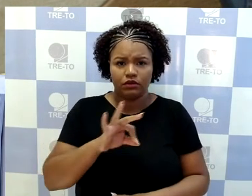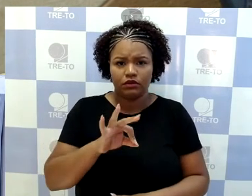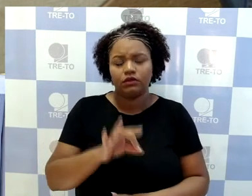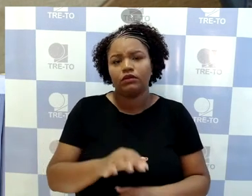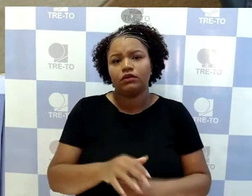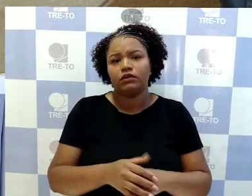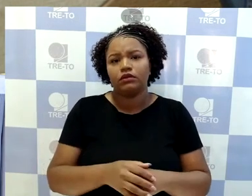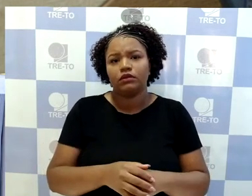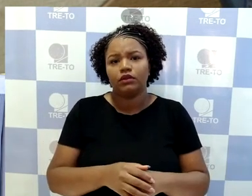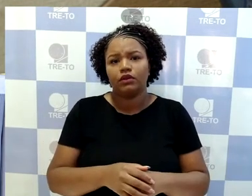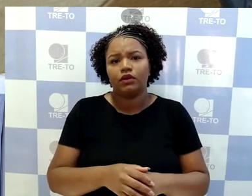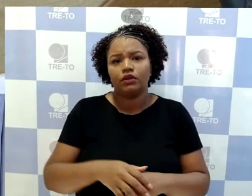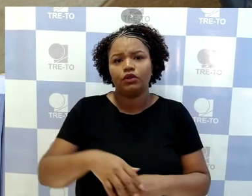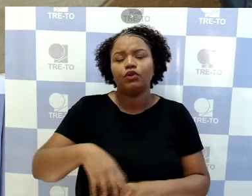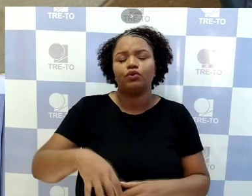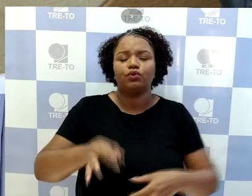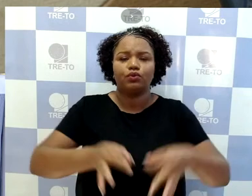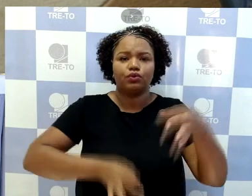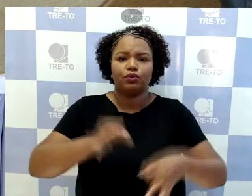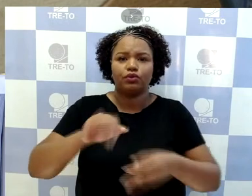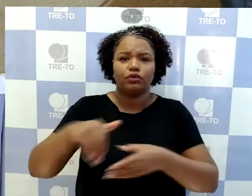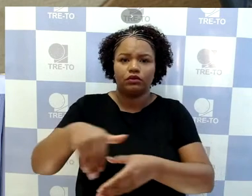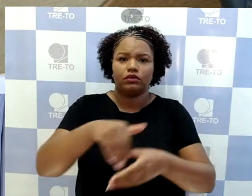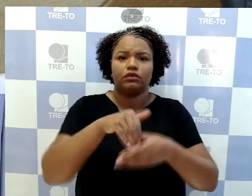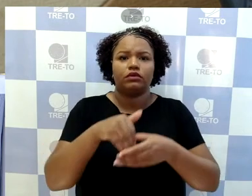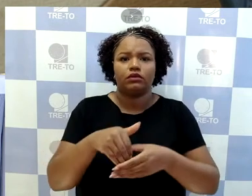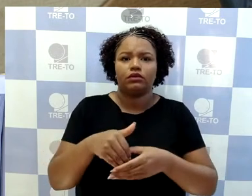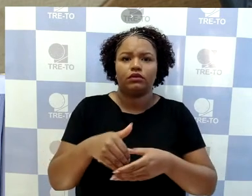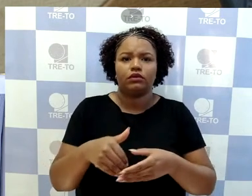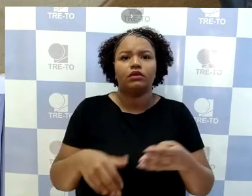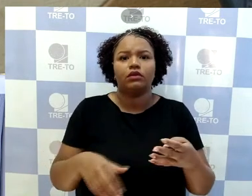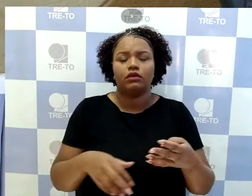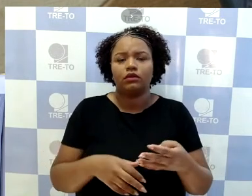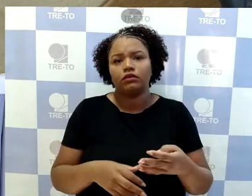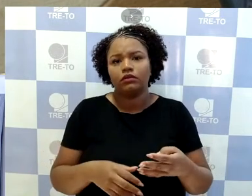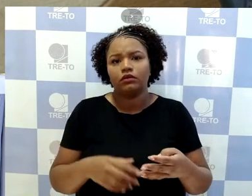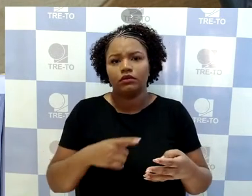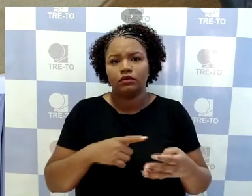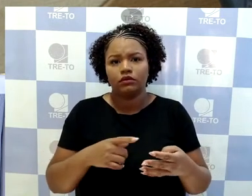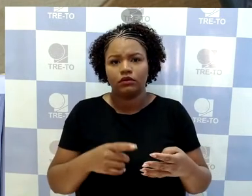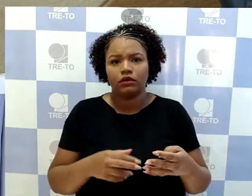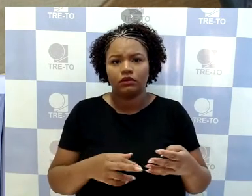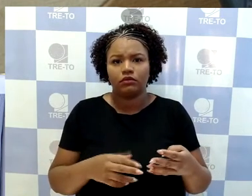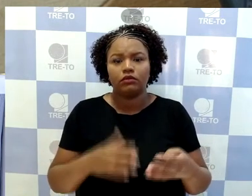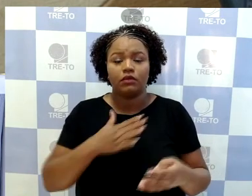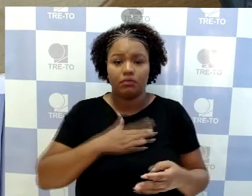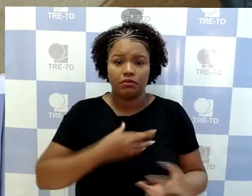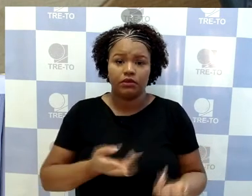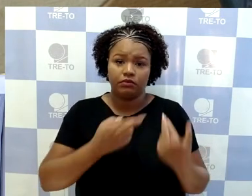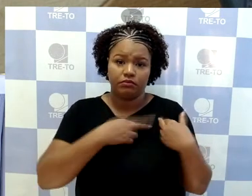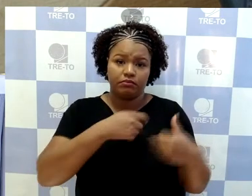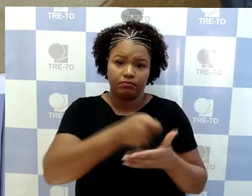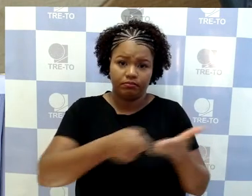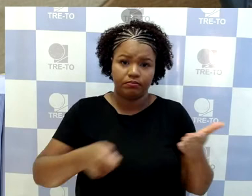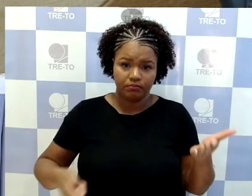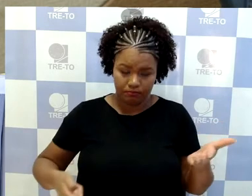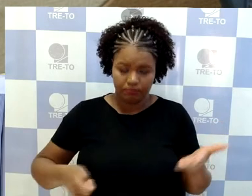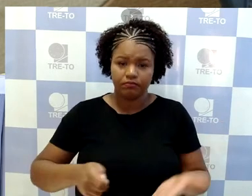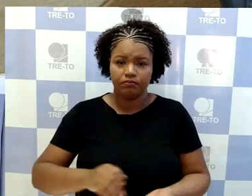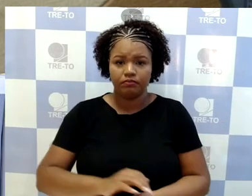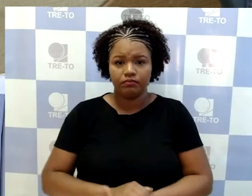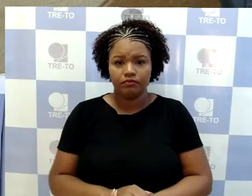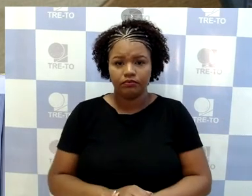Justiça Eleitoral, do Tocantins e das outras providências. É da minha relatoria. Bom,